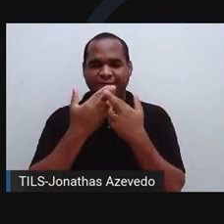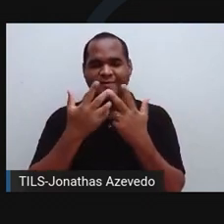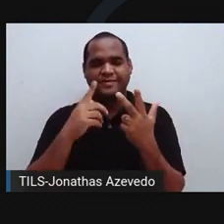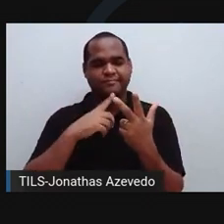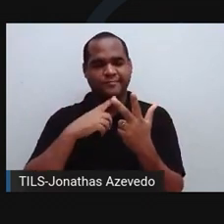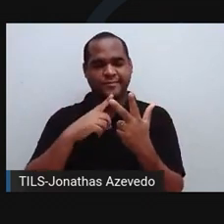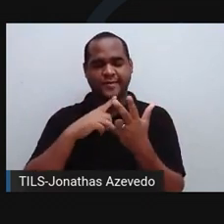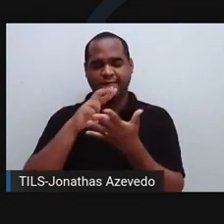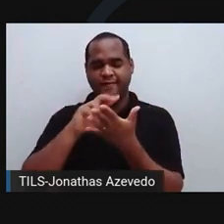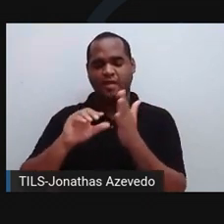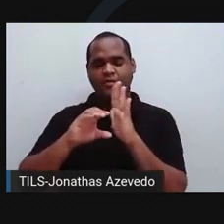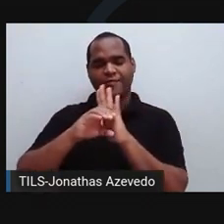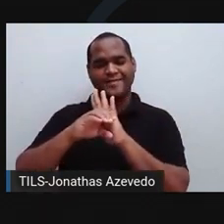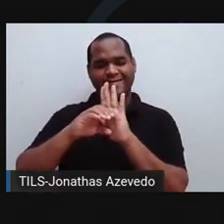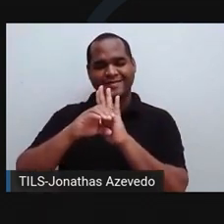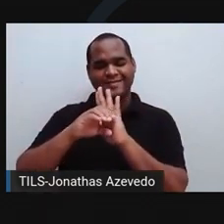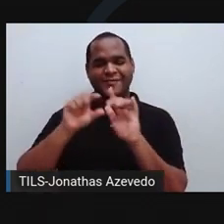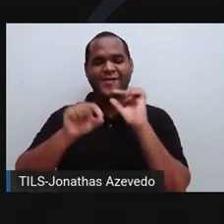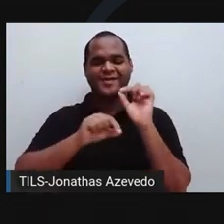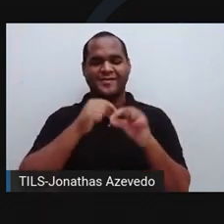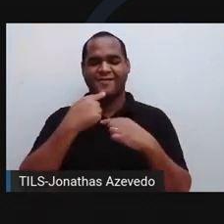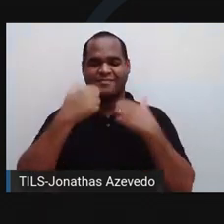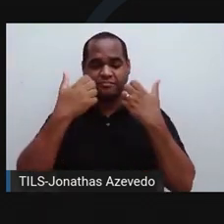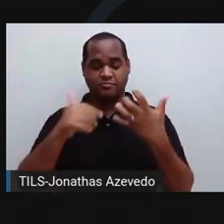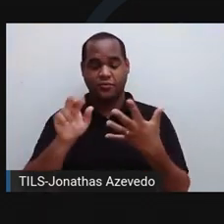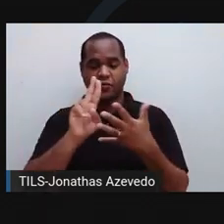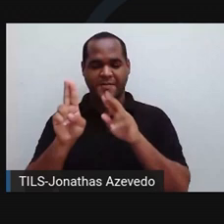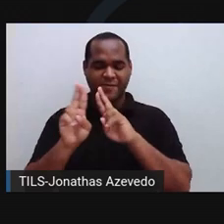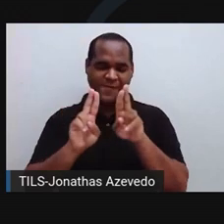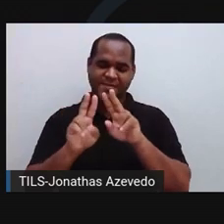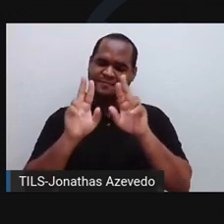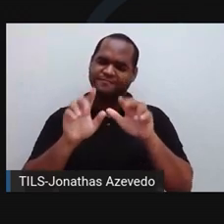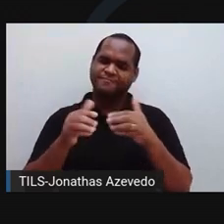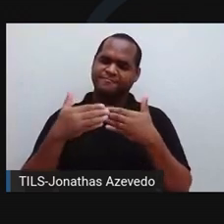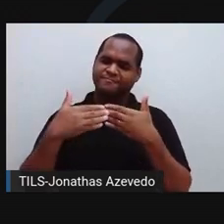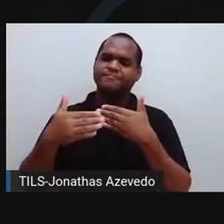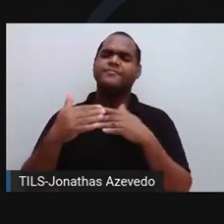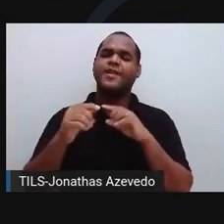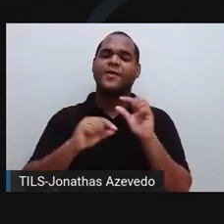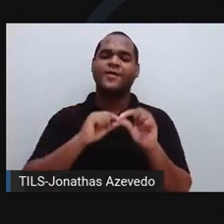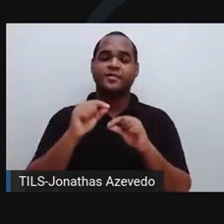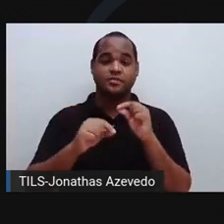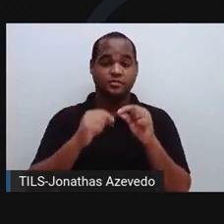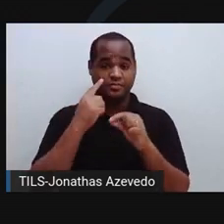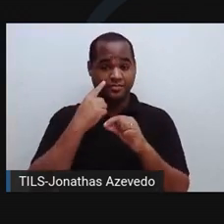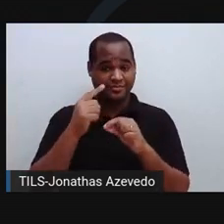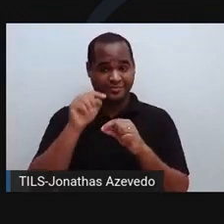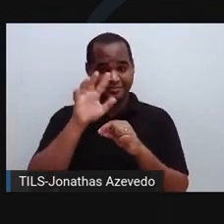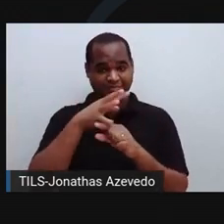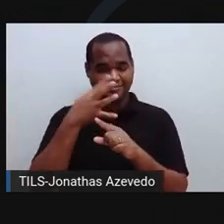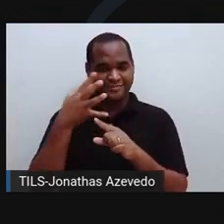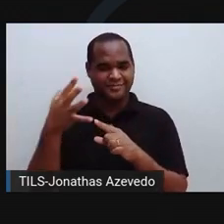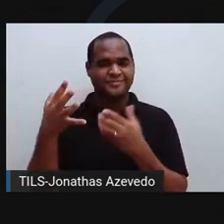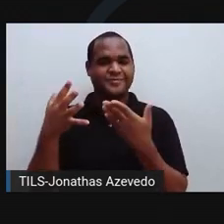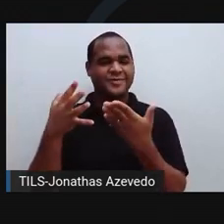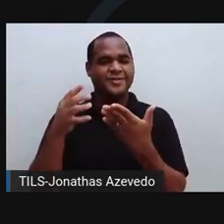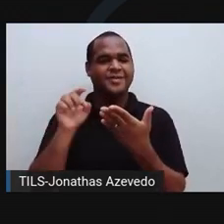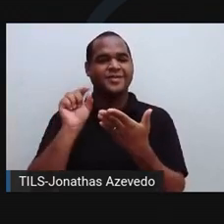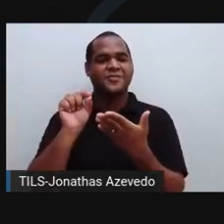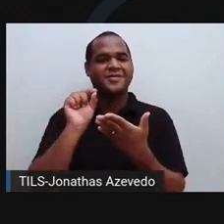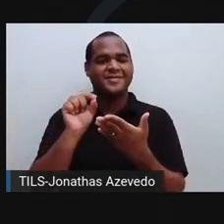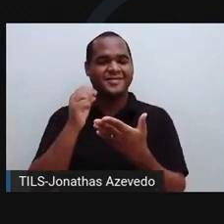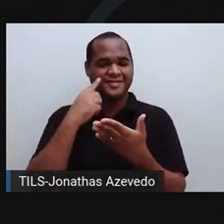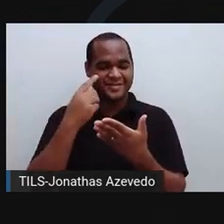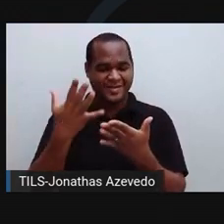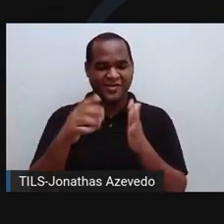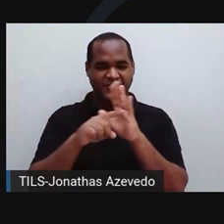os conceitos que a gente vai falar de todas as doenças aí. Seguinte, pessoal. Vamos fazer como estamos fazendo aí. Fizemos com o vírus